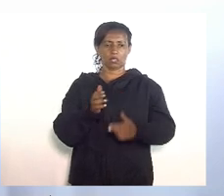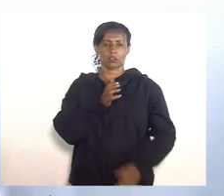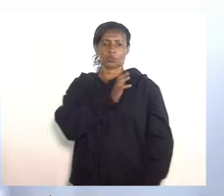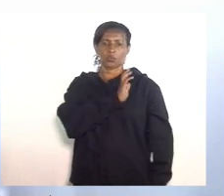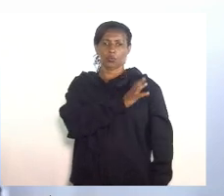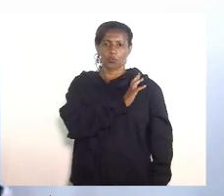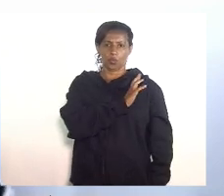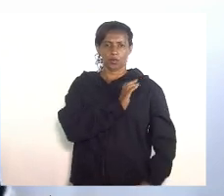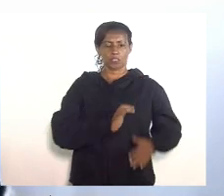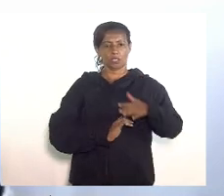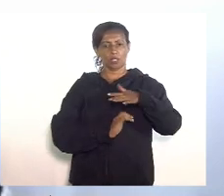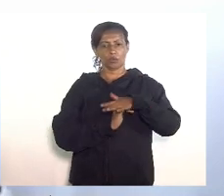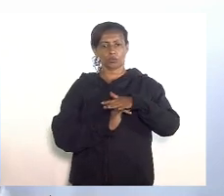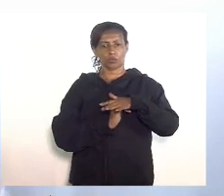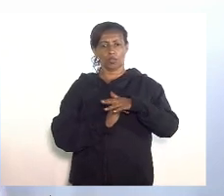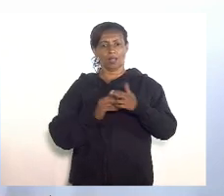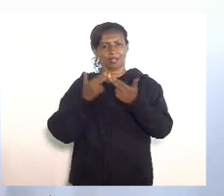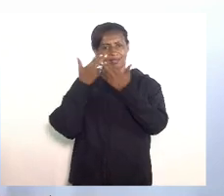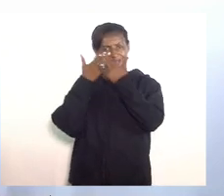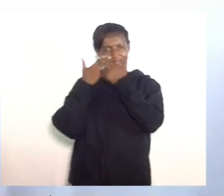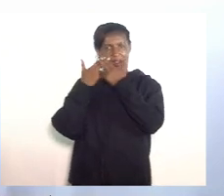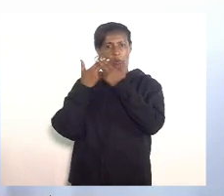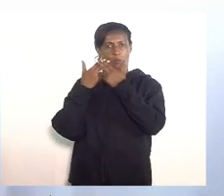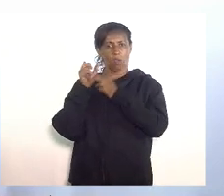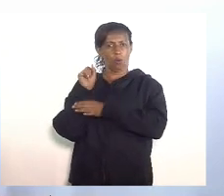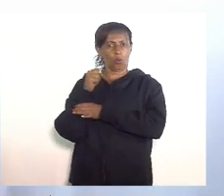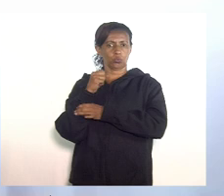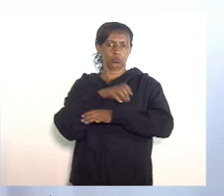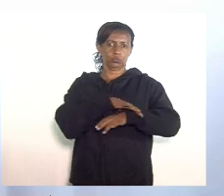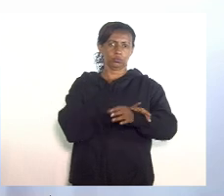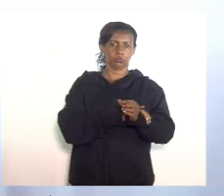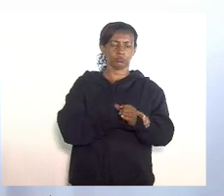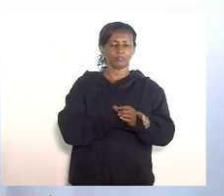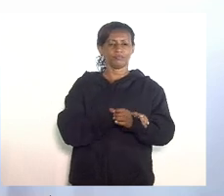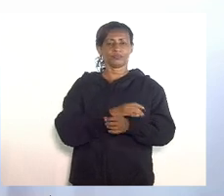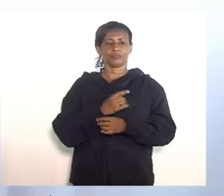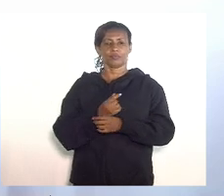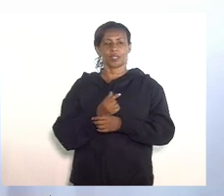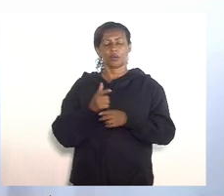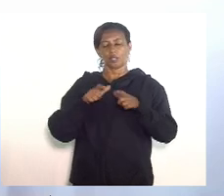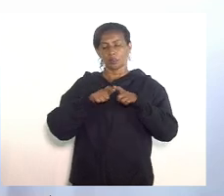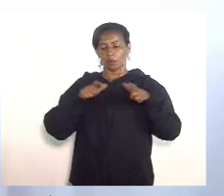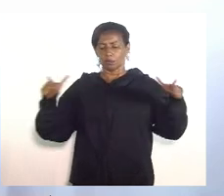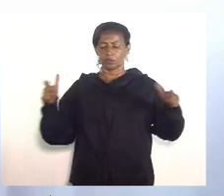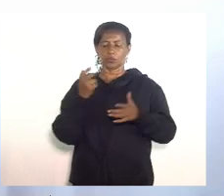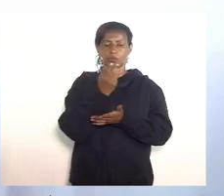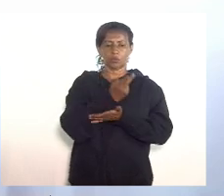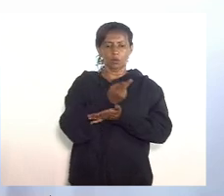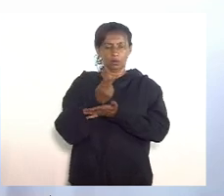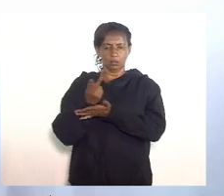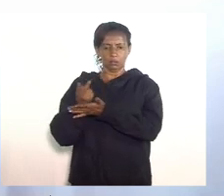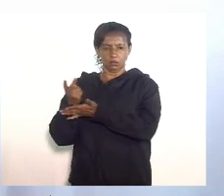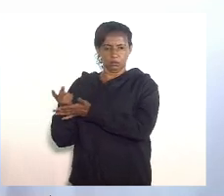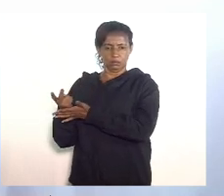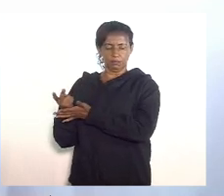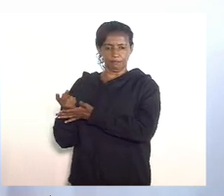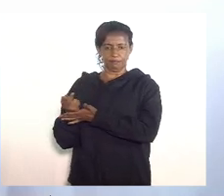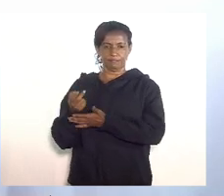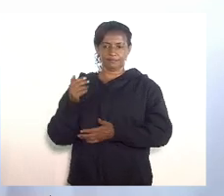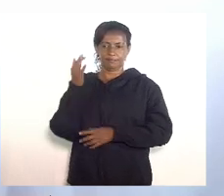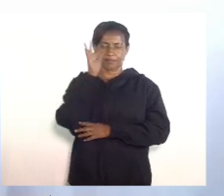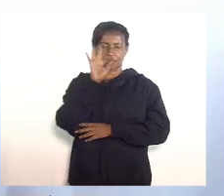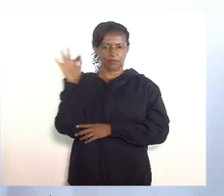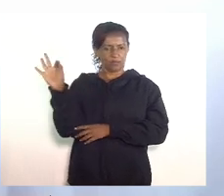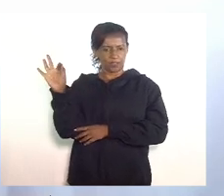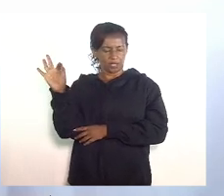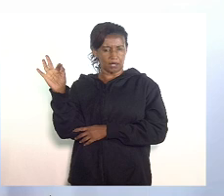o instituto de traumatologia a discussão da ampliação dos leitos a discussão da regulação única dos leitos federais